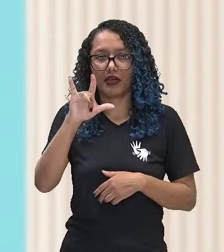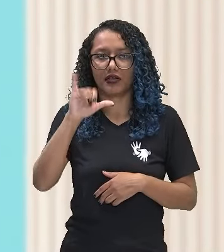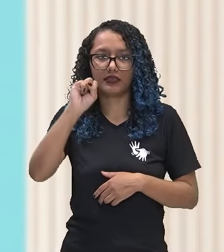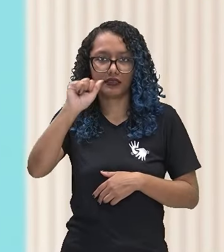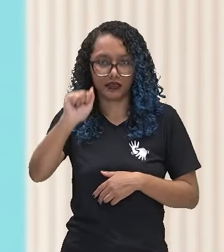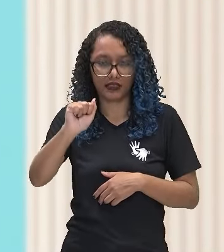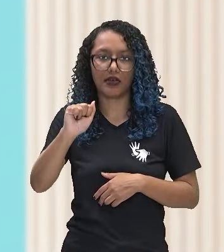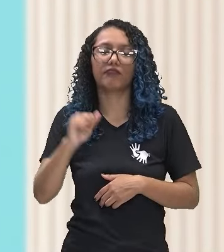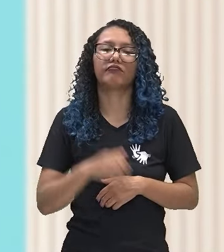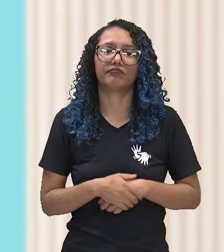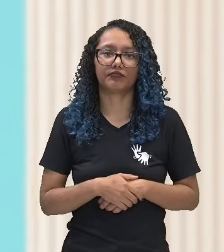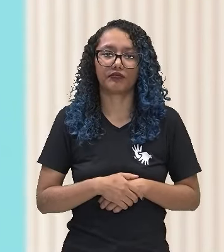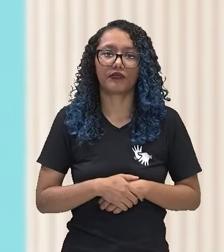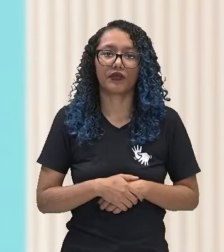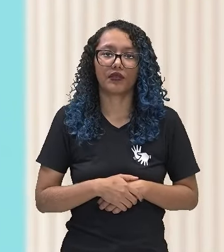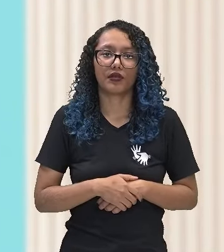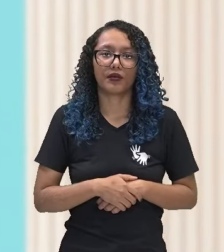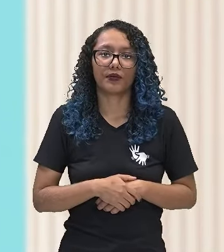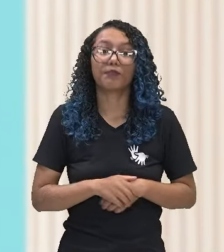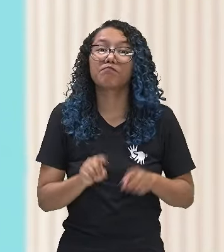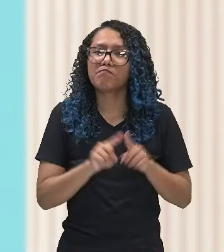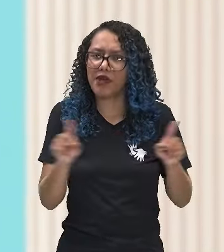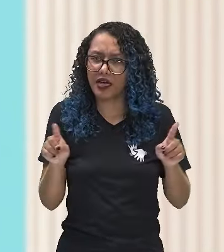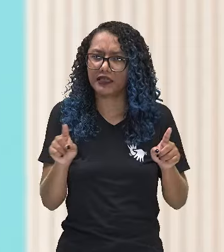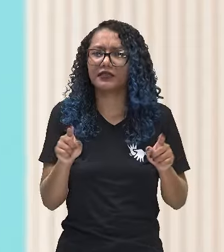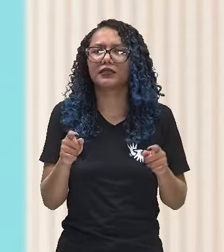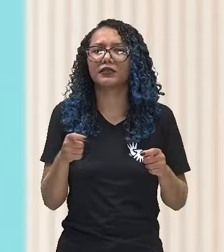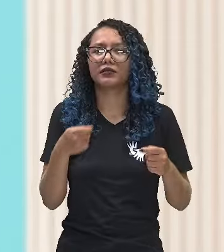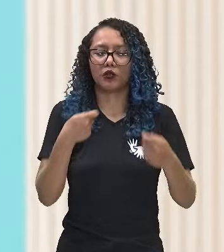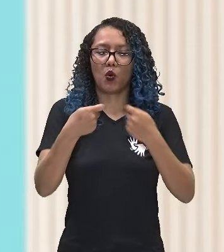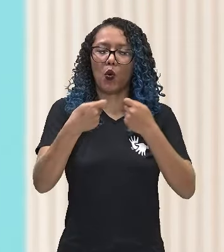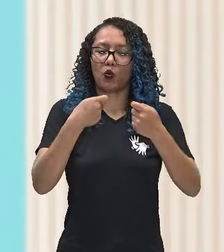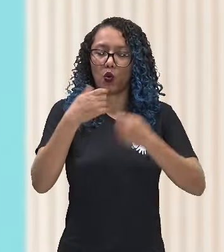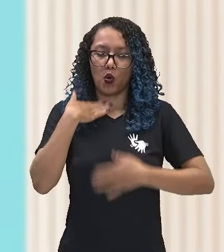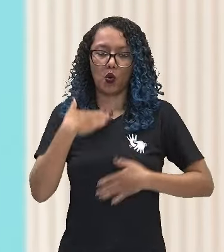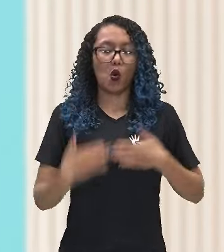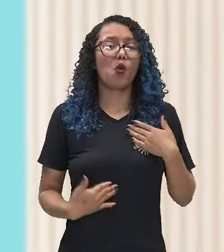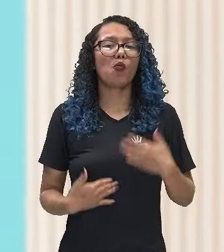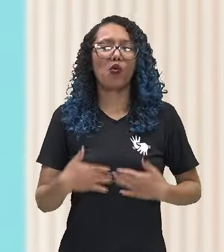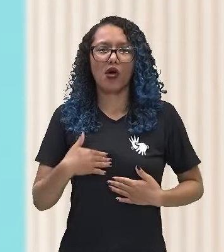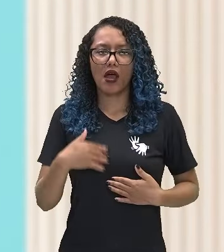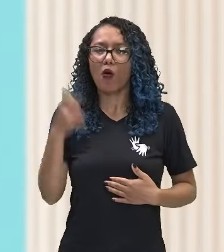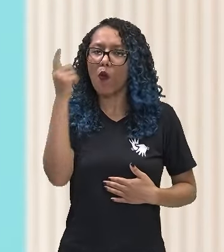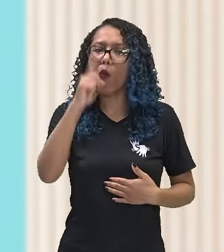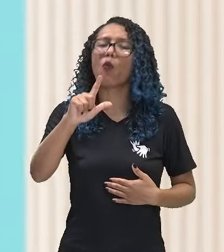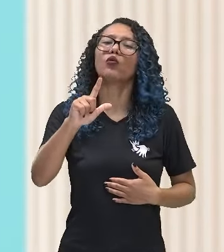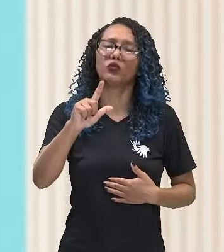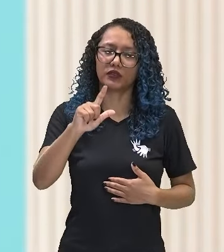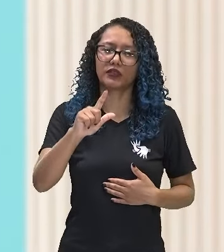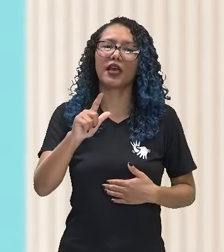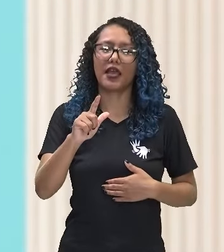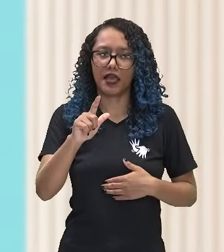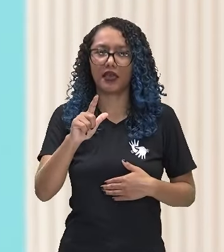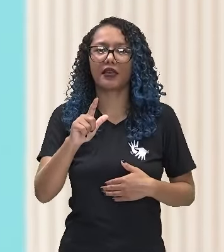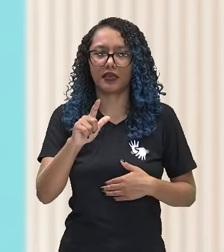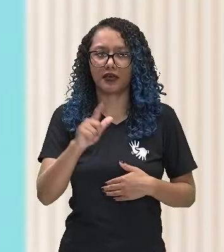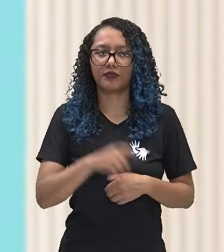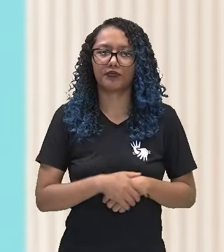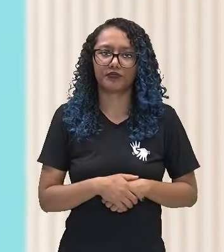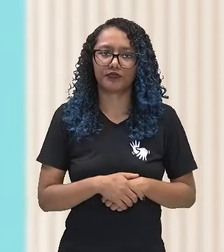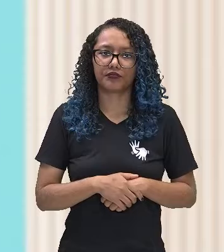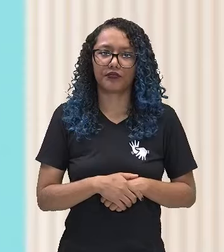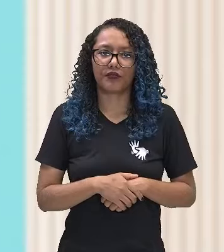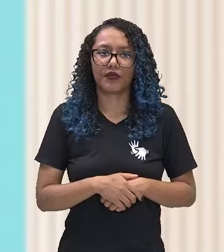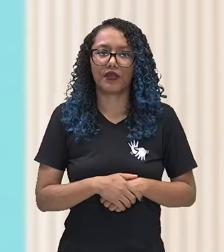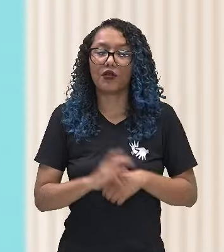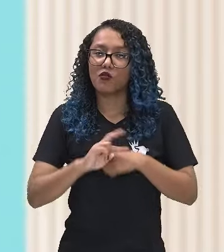um bom controle motor, que não tem tanto comprometimento físico, certo? Não tem tanta